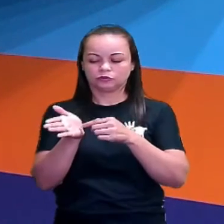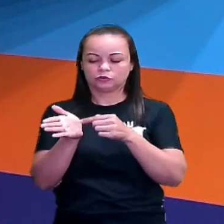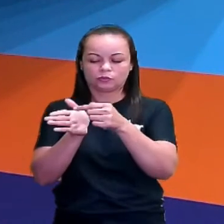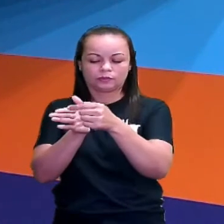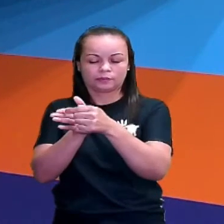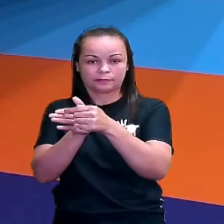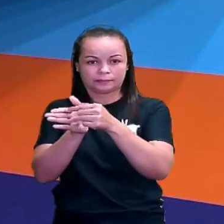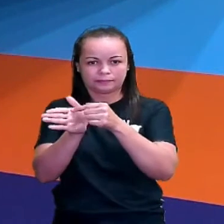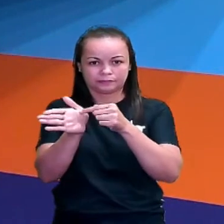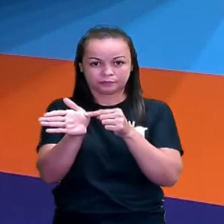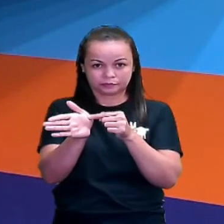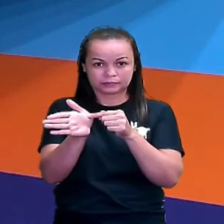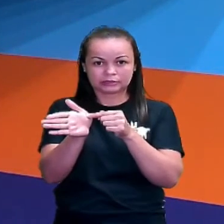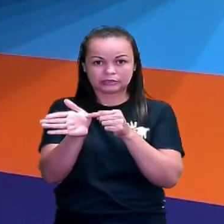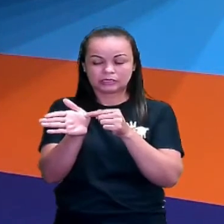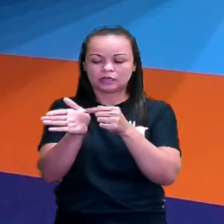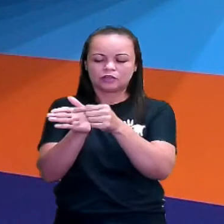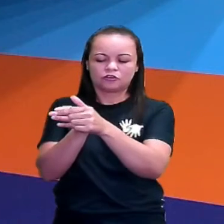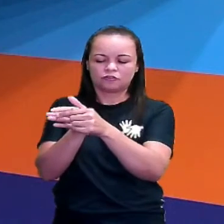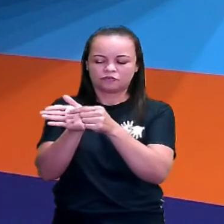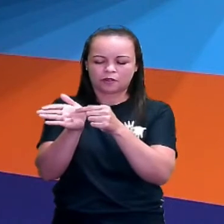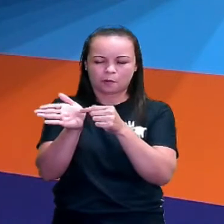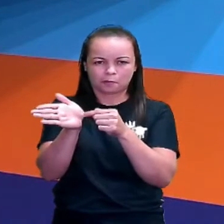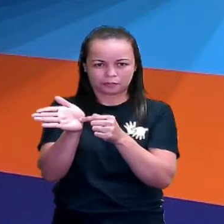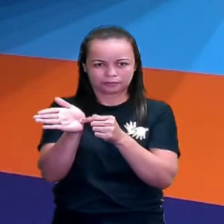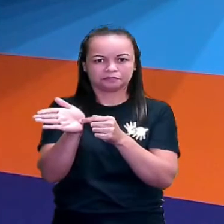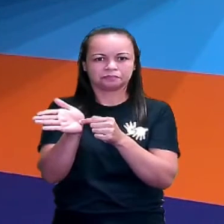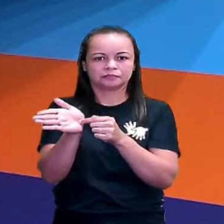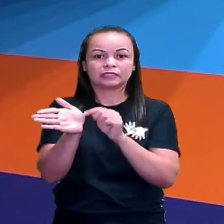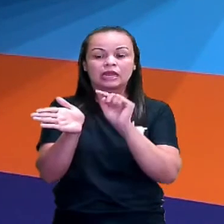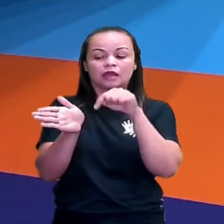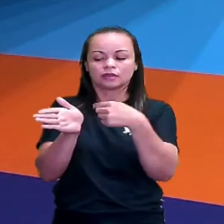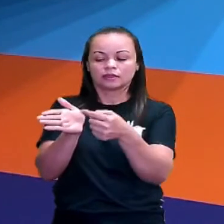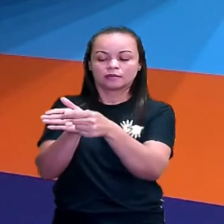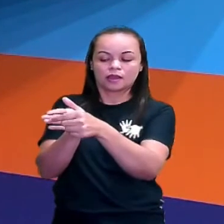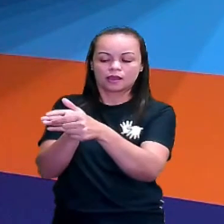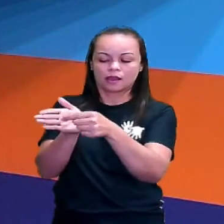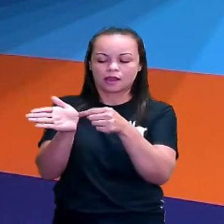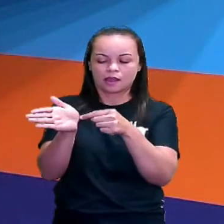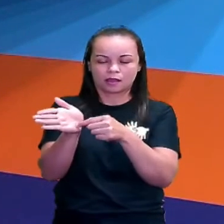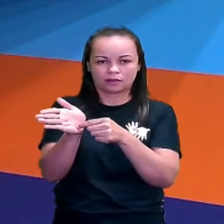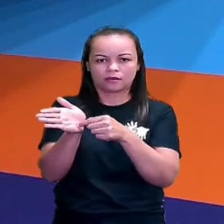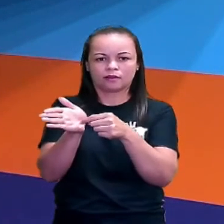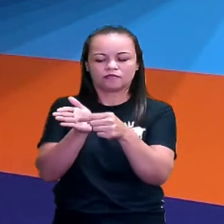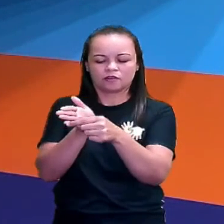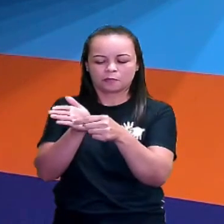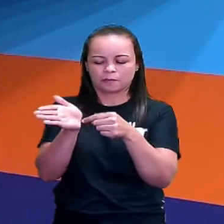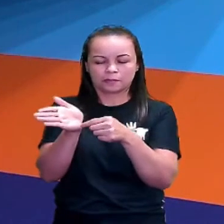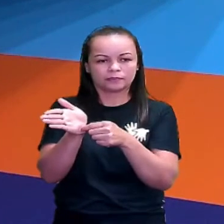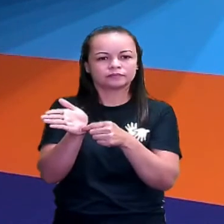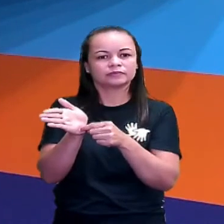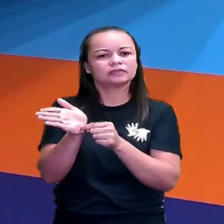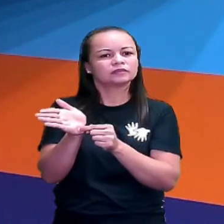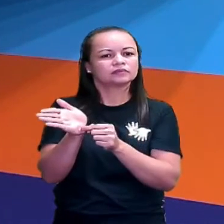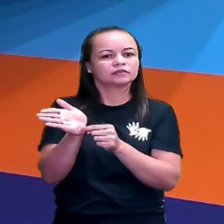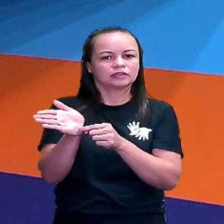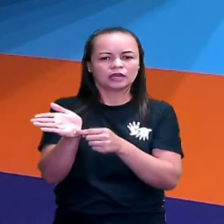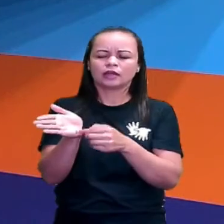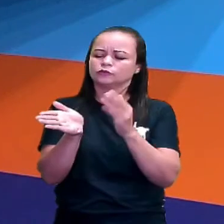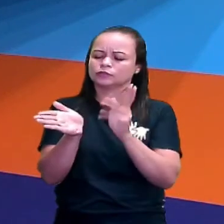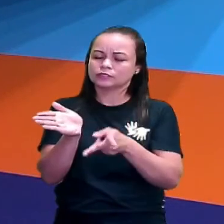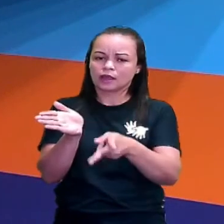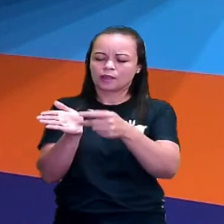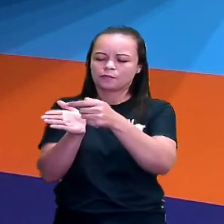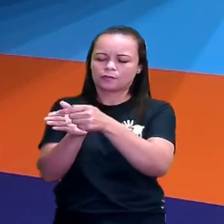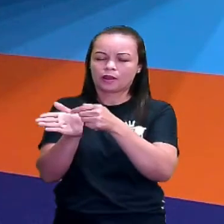Depois, deste lado e veio para cá. Deste lado e veio para cá. E deste